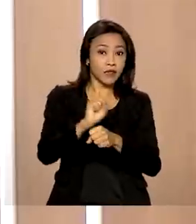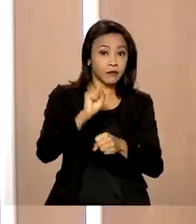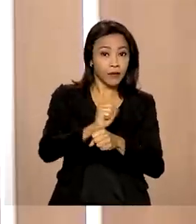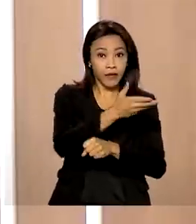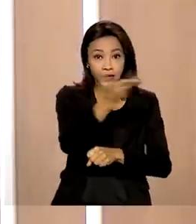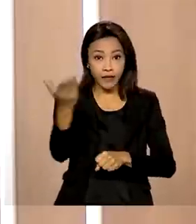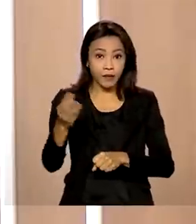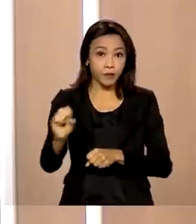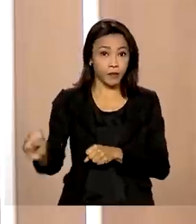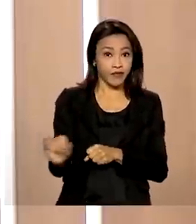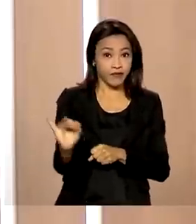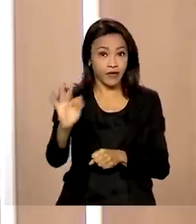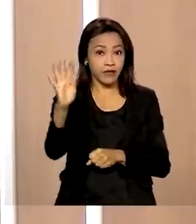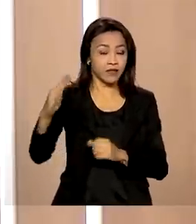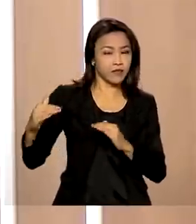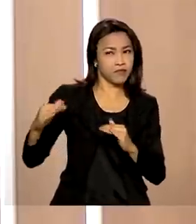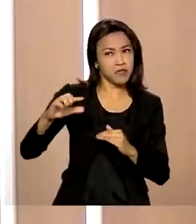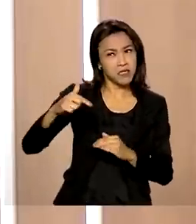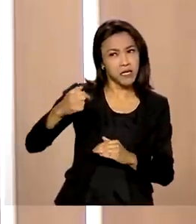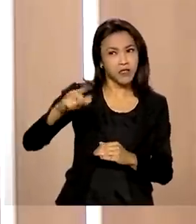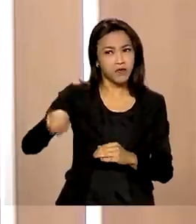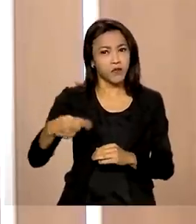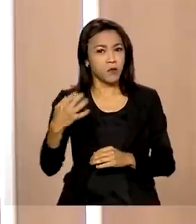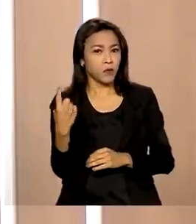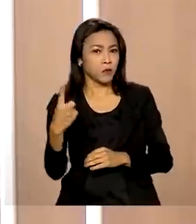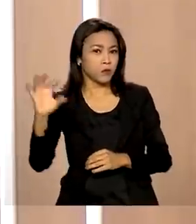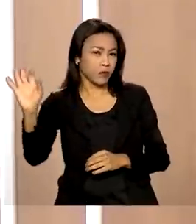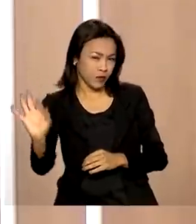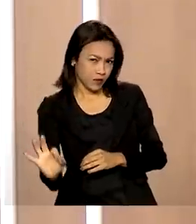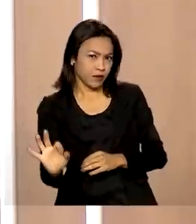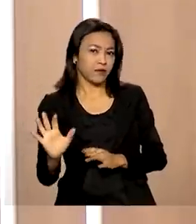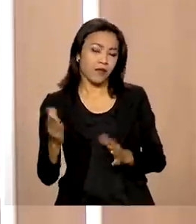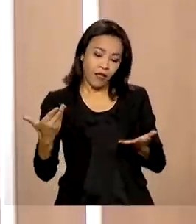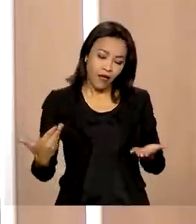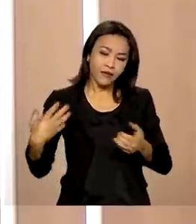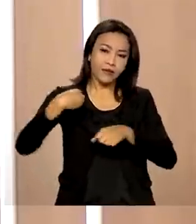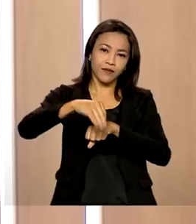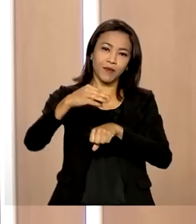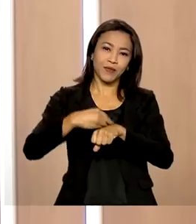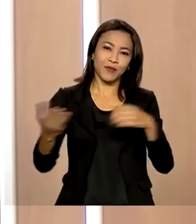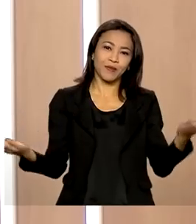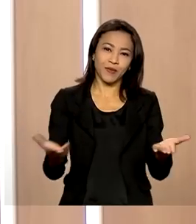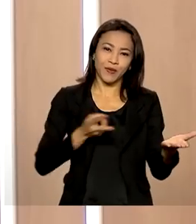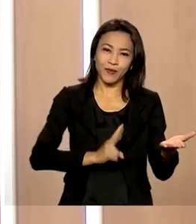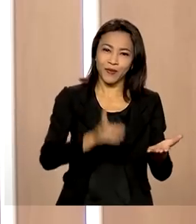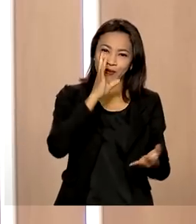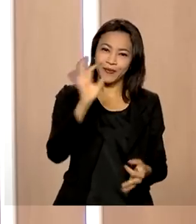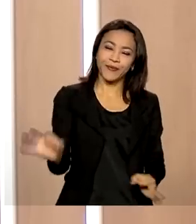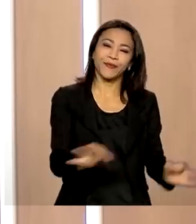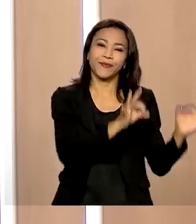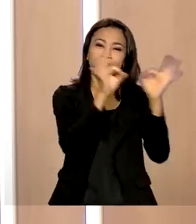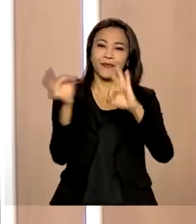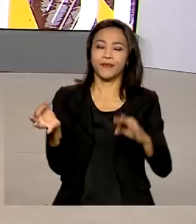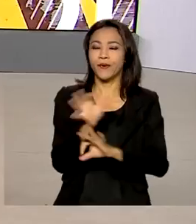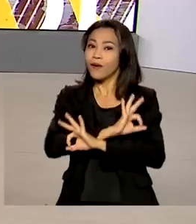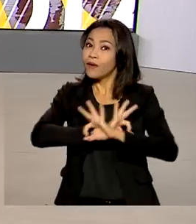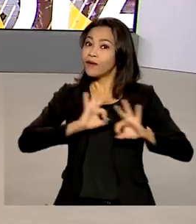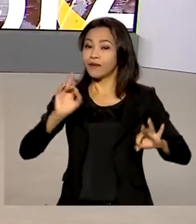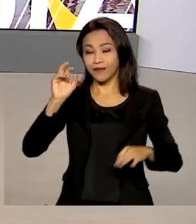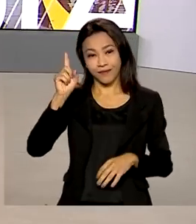uma inflação em torno de 7,7%, 7,1%. Essa é informação que nós temos para hoje. Continue conosco. Tenha um ótimo dia.